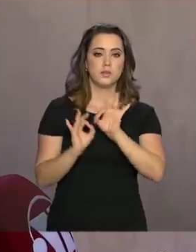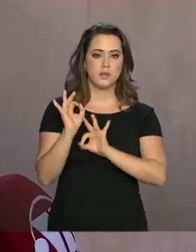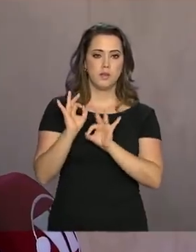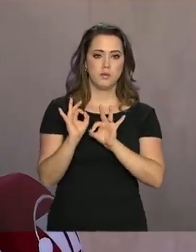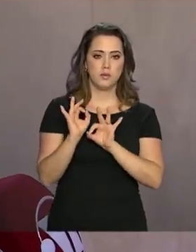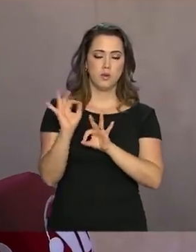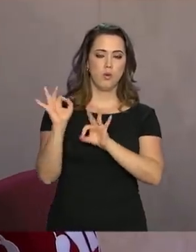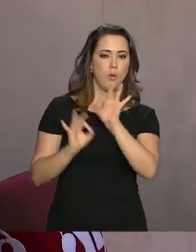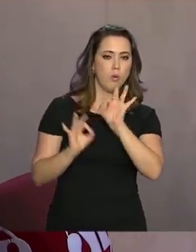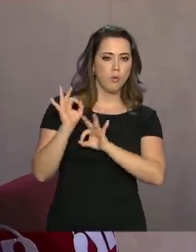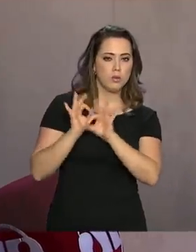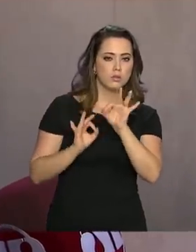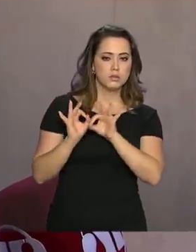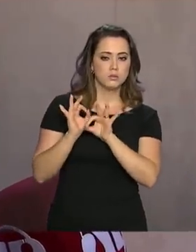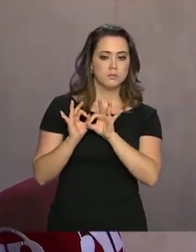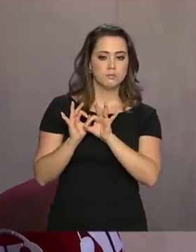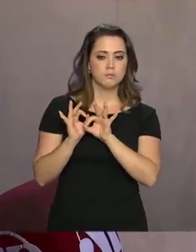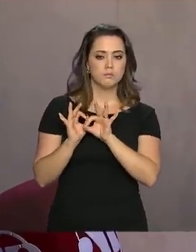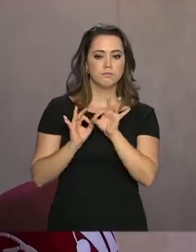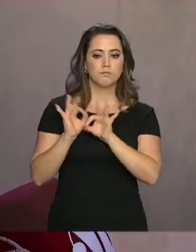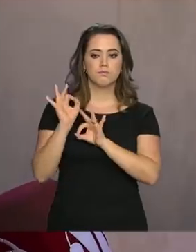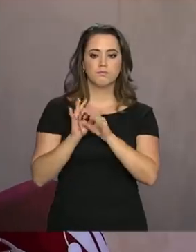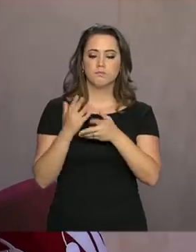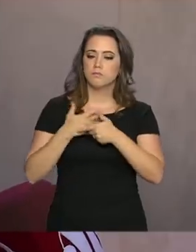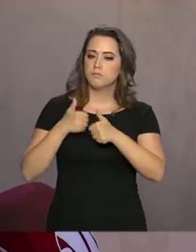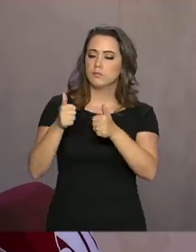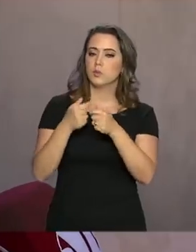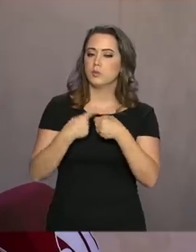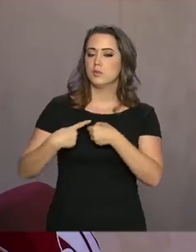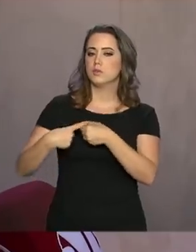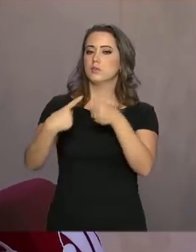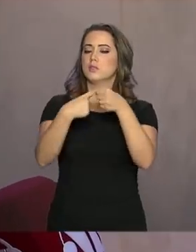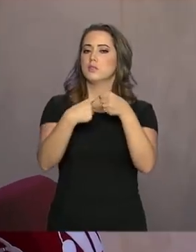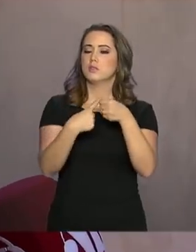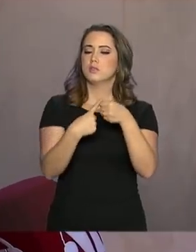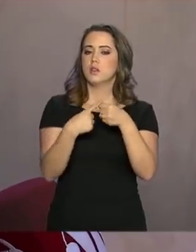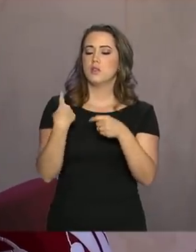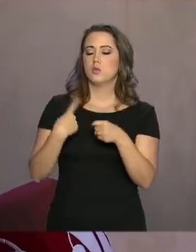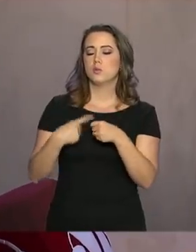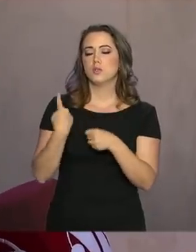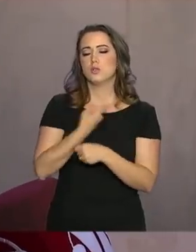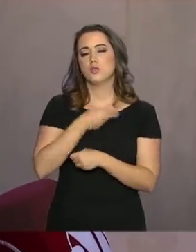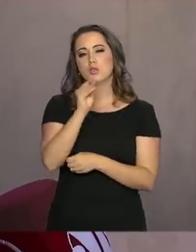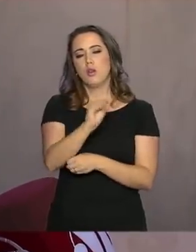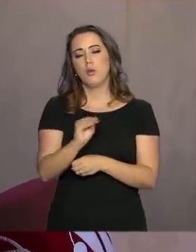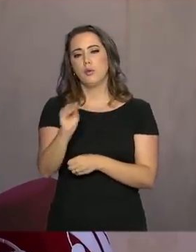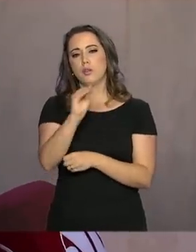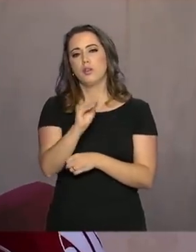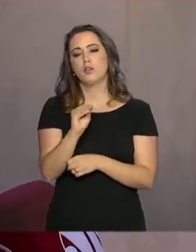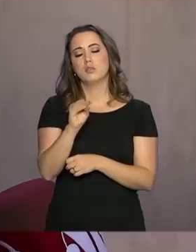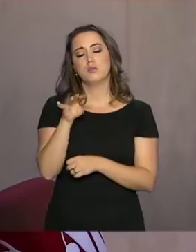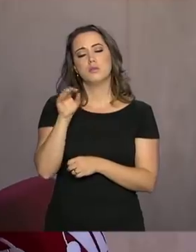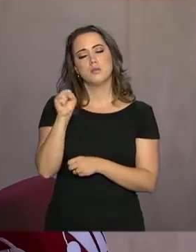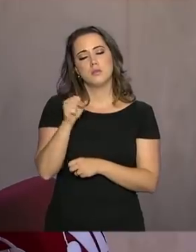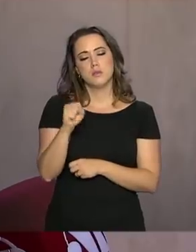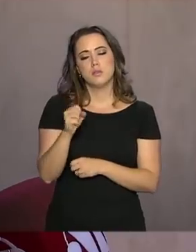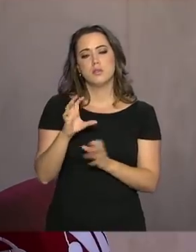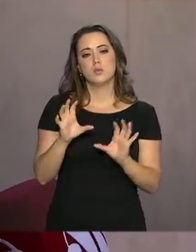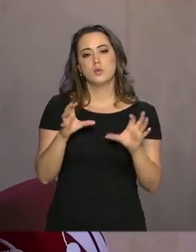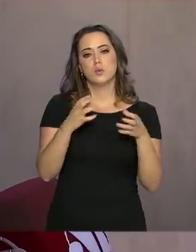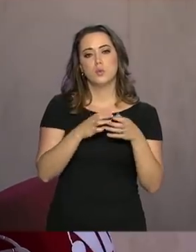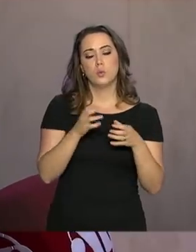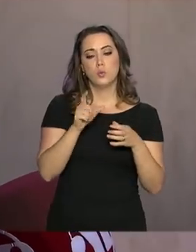a recuperação da cidade, porque a gente está cuidando preferencialmente, obviamente, da